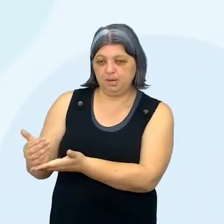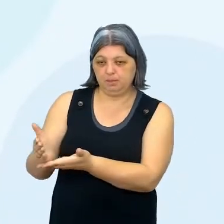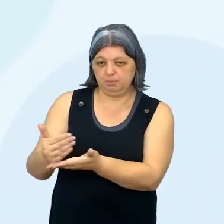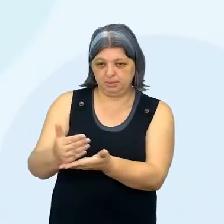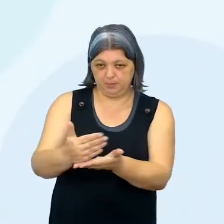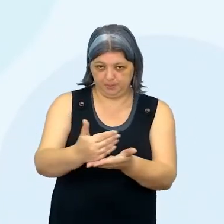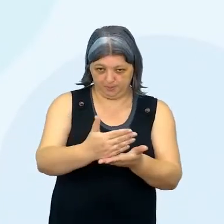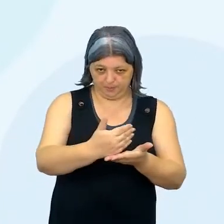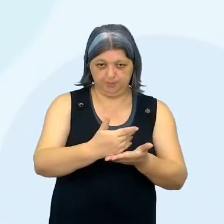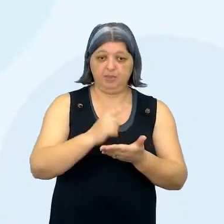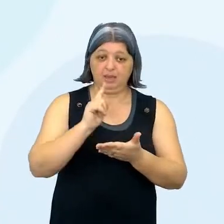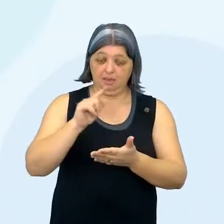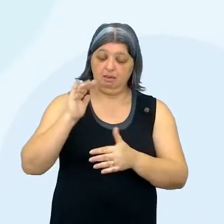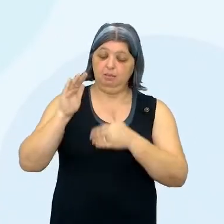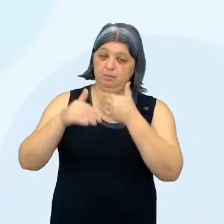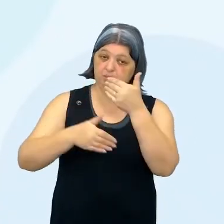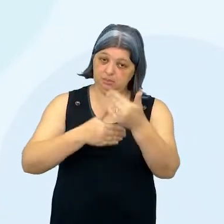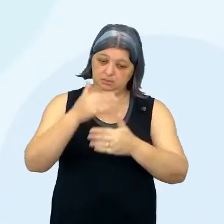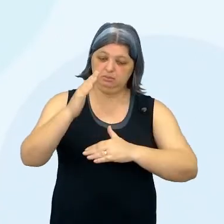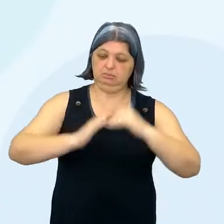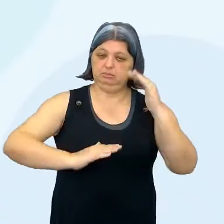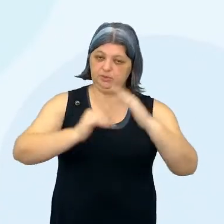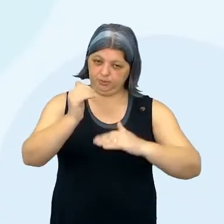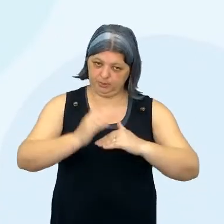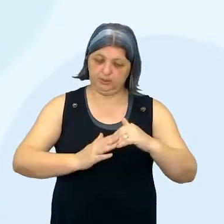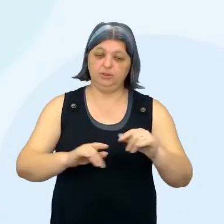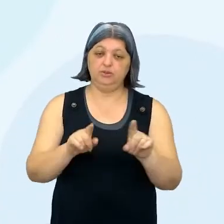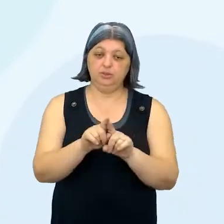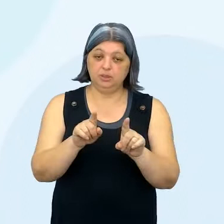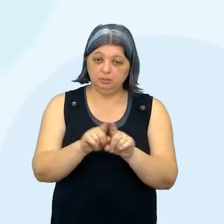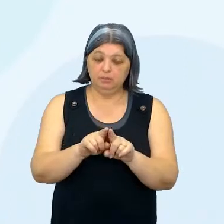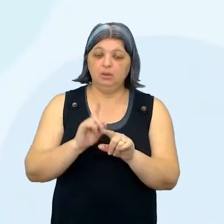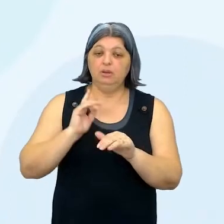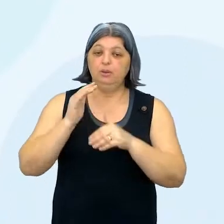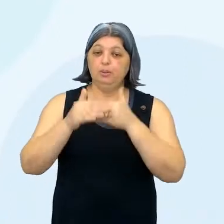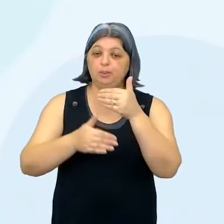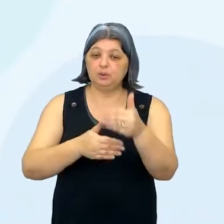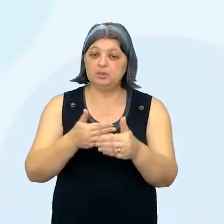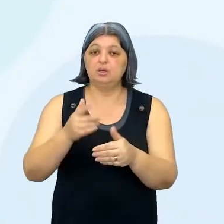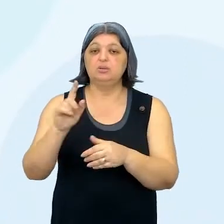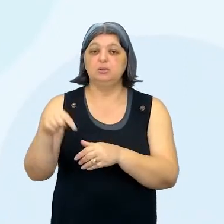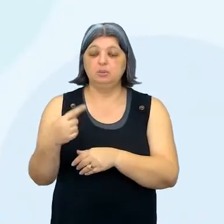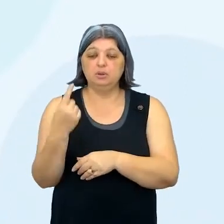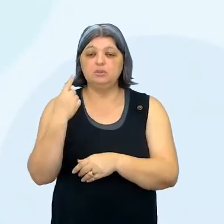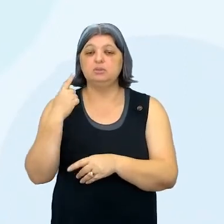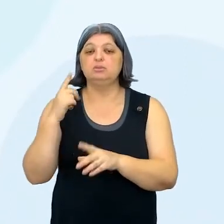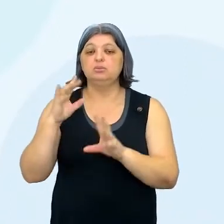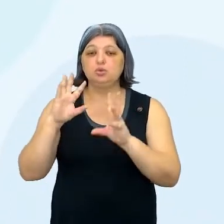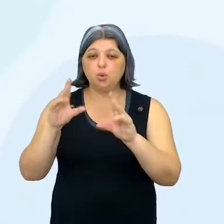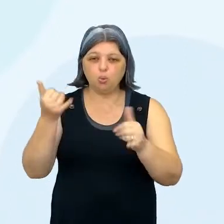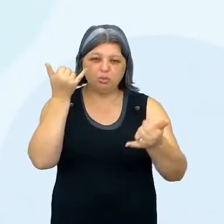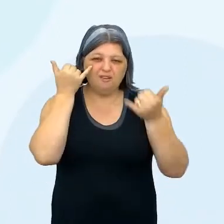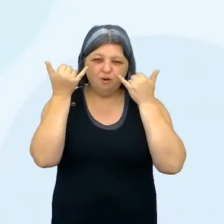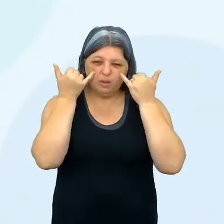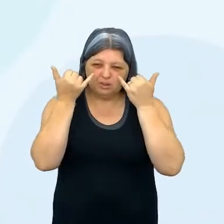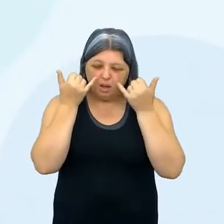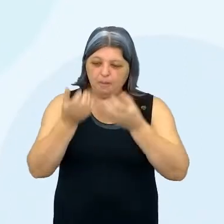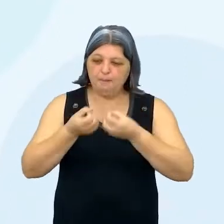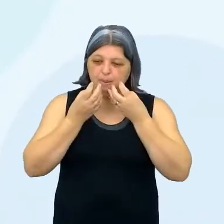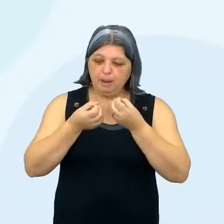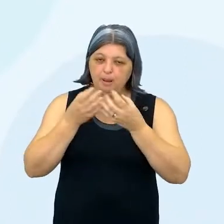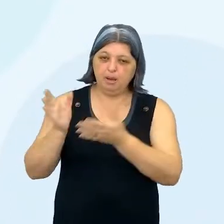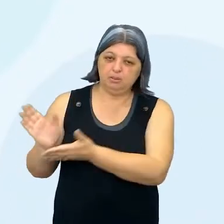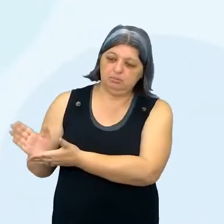né? Então, esse é o processo tanto da mão na massa, quanto o processo de você depois pegar todas essas informações que você